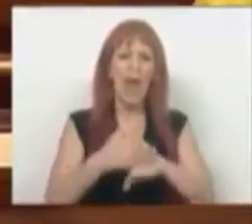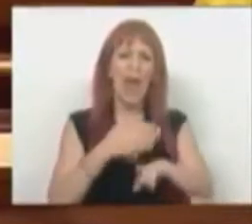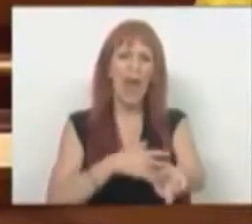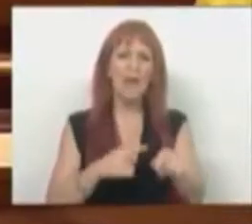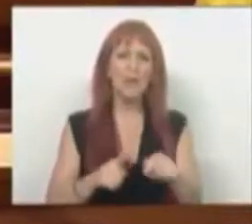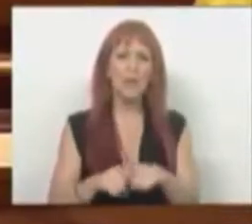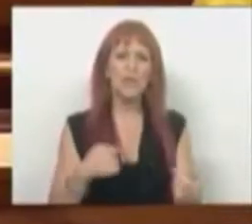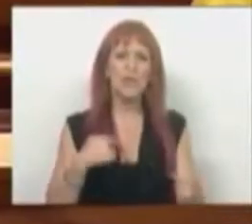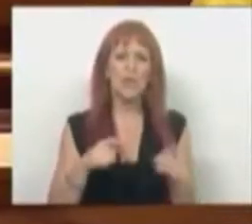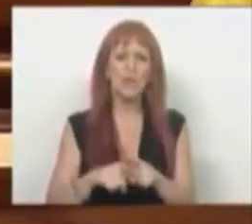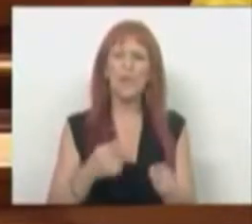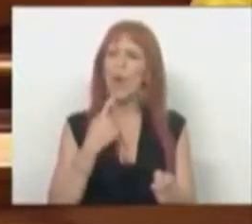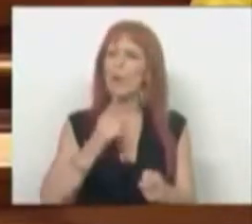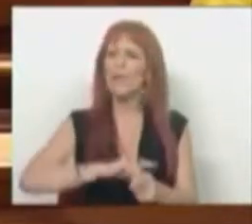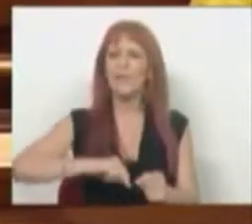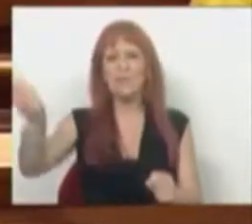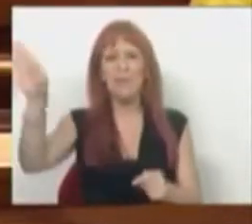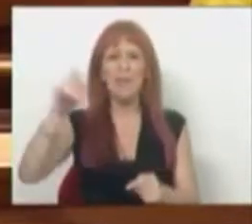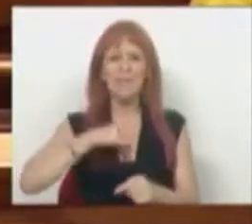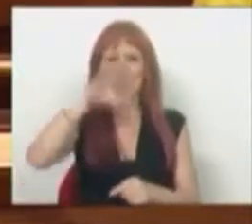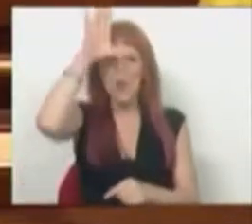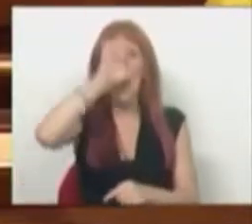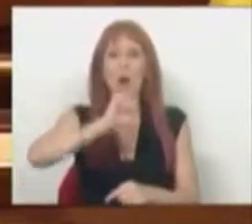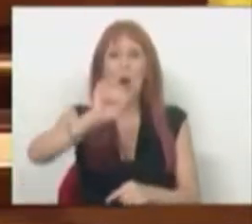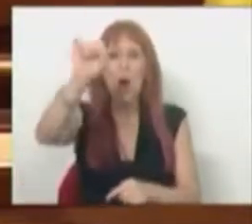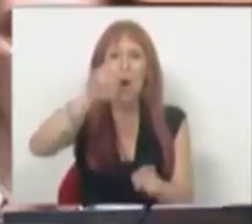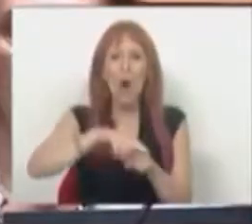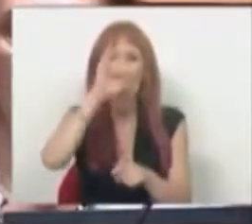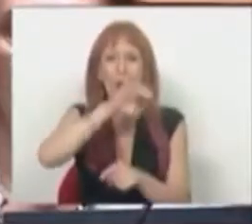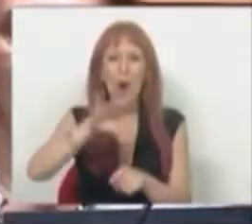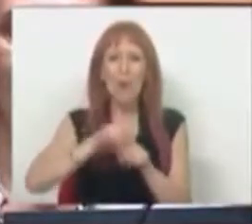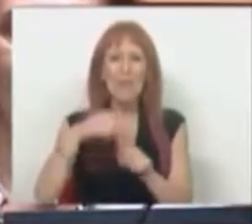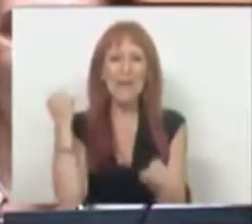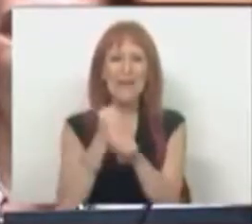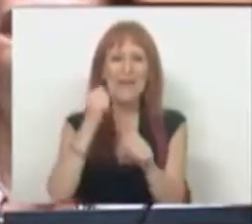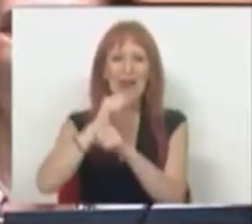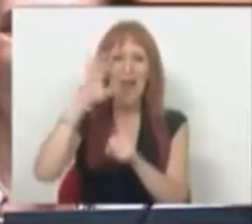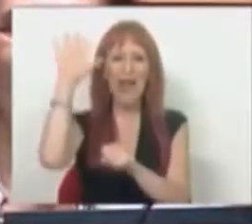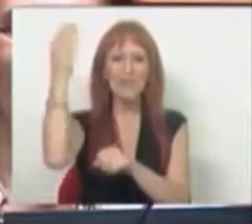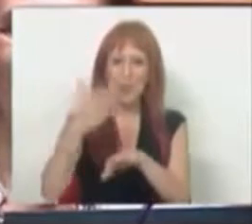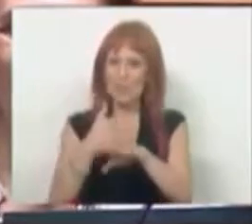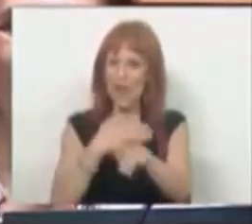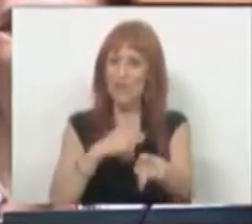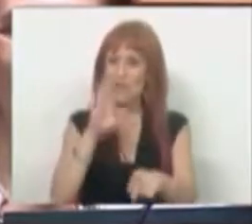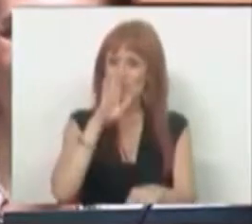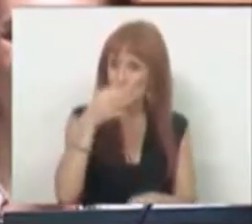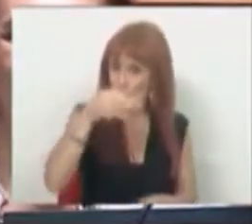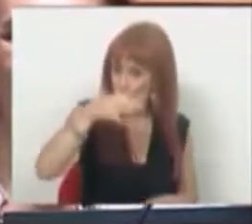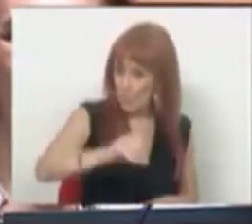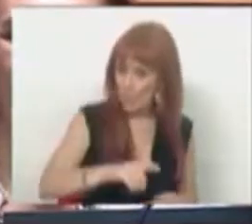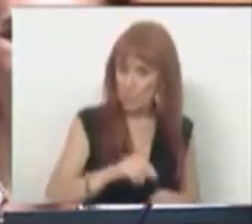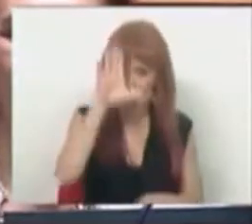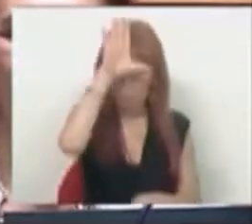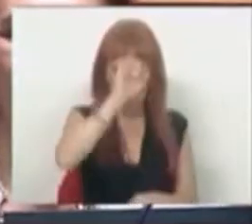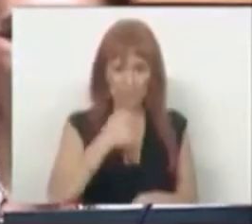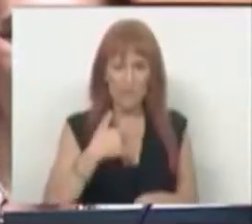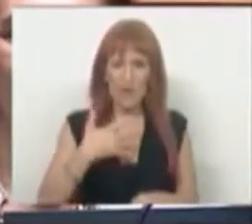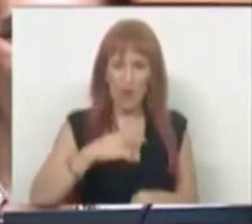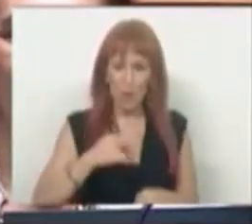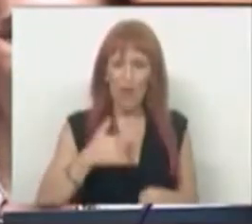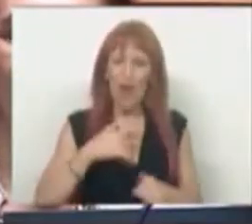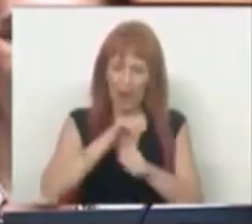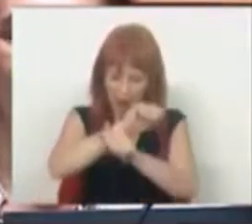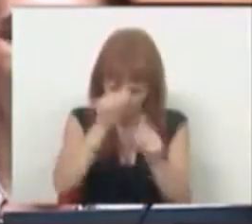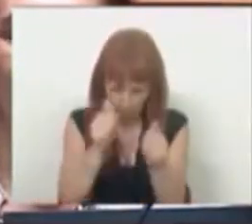reenvie para o Ministro do Ambiente e da Ação Climática, se o PS e se o Governo estão dispostos a